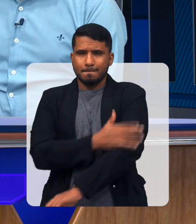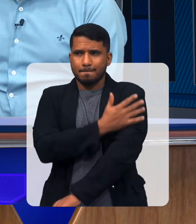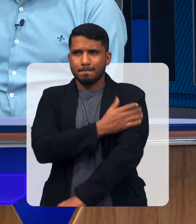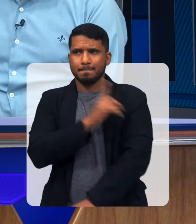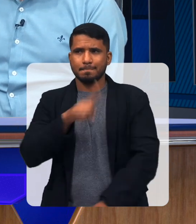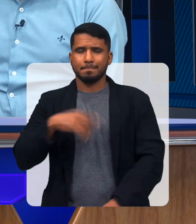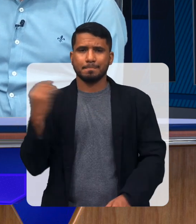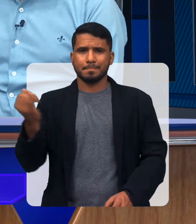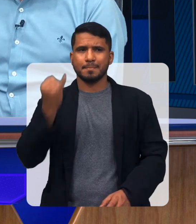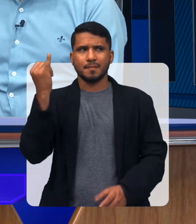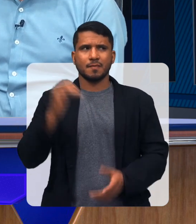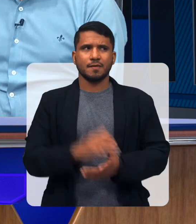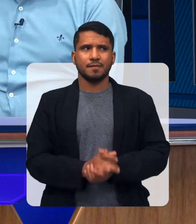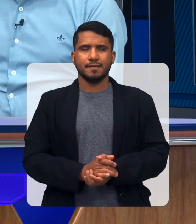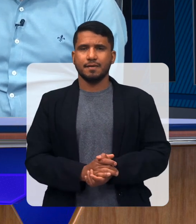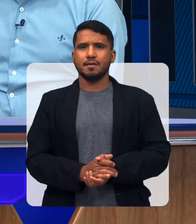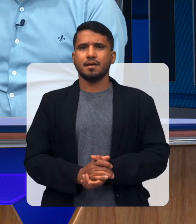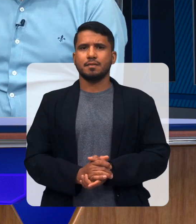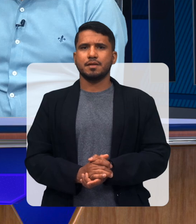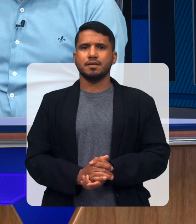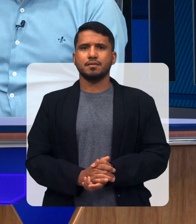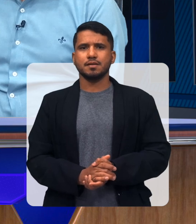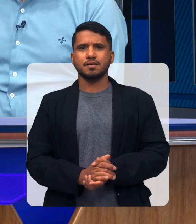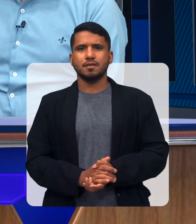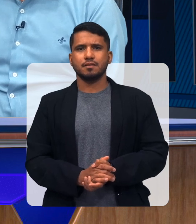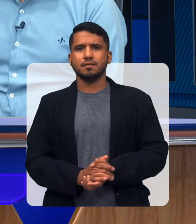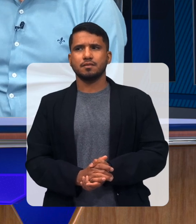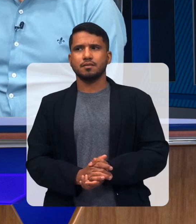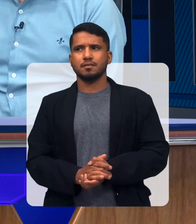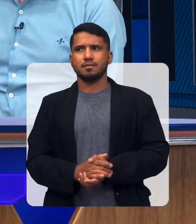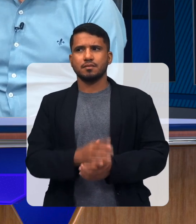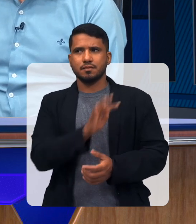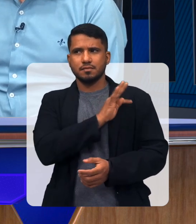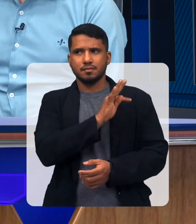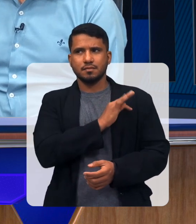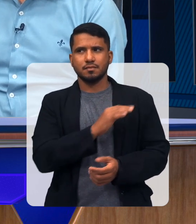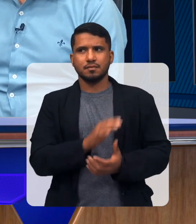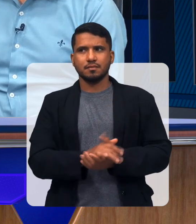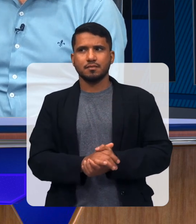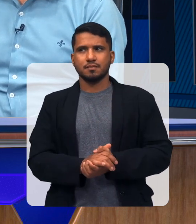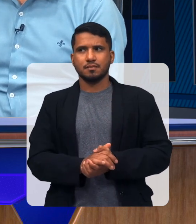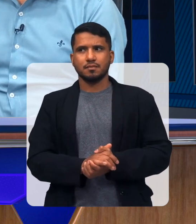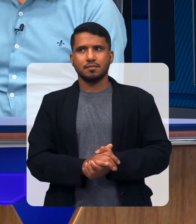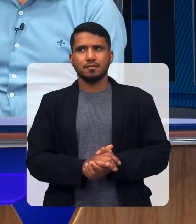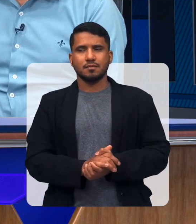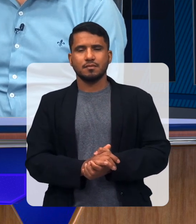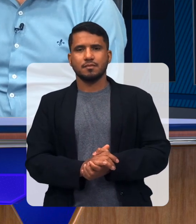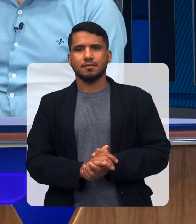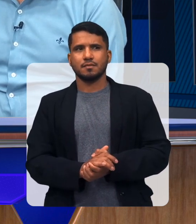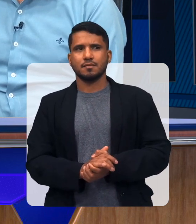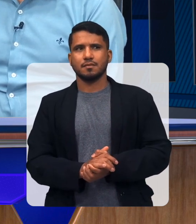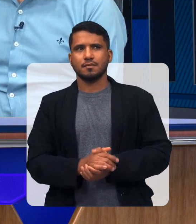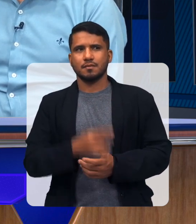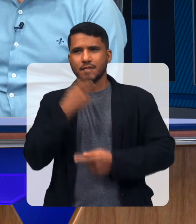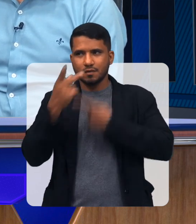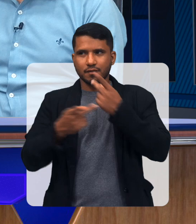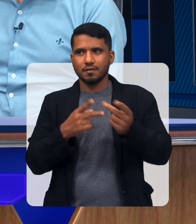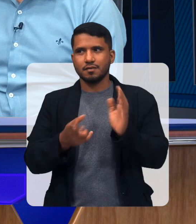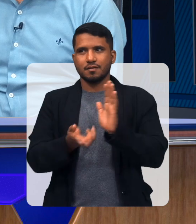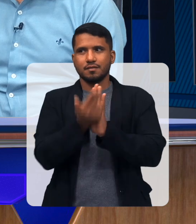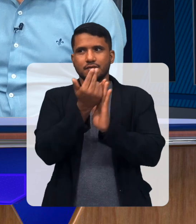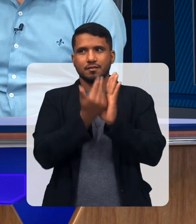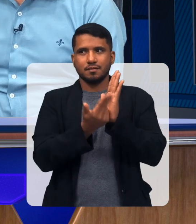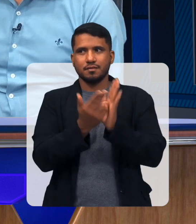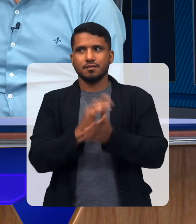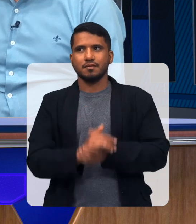Isso é importante Que sejam Trabalhadas Técnicas Iguais a essas aí Como você está falando Da